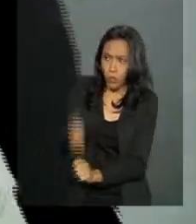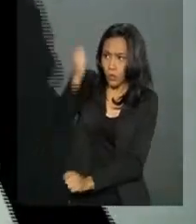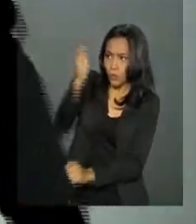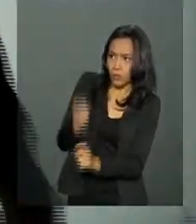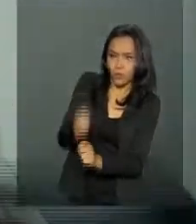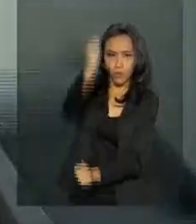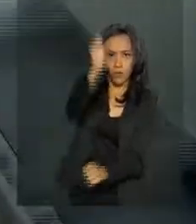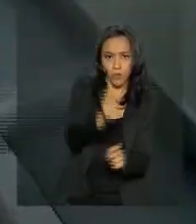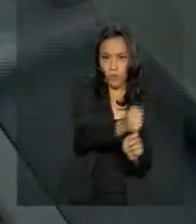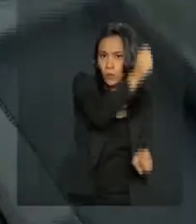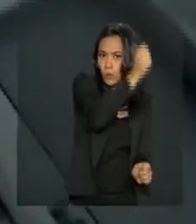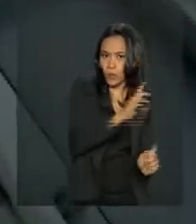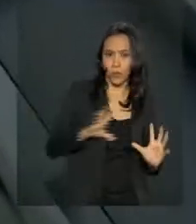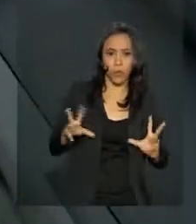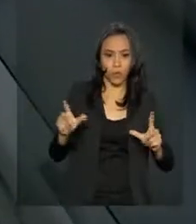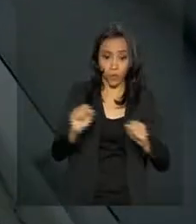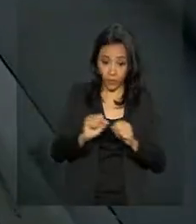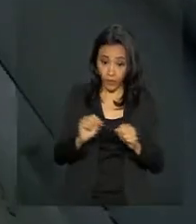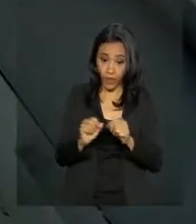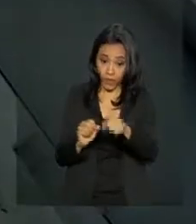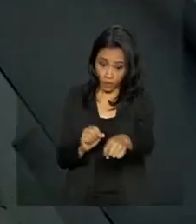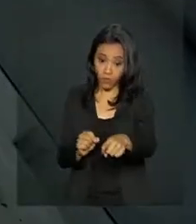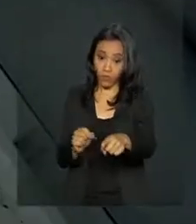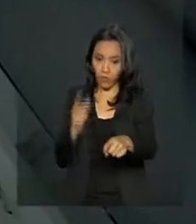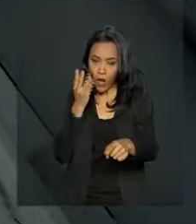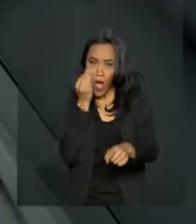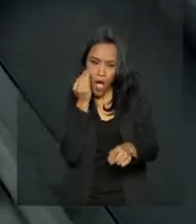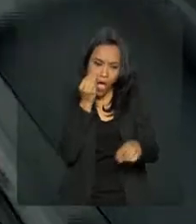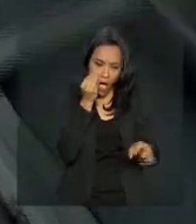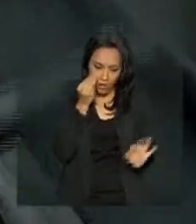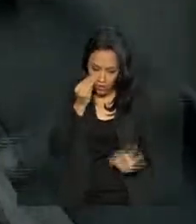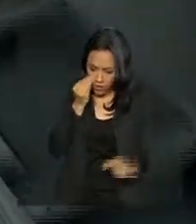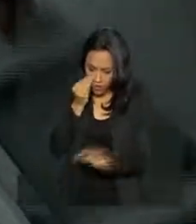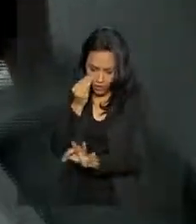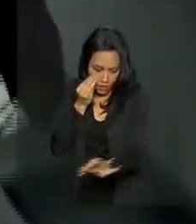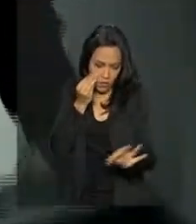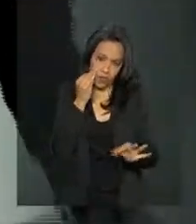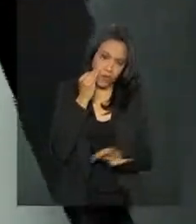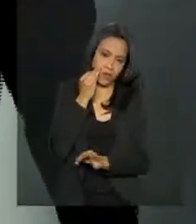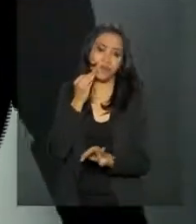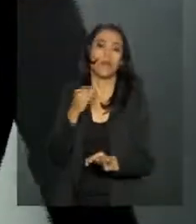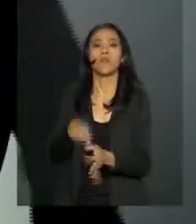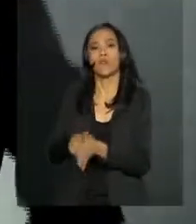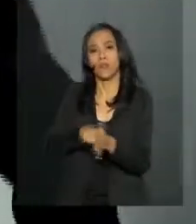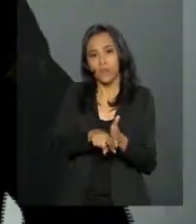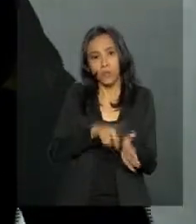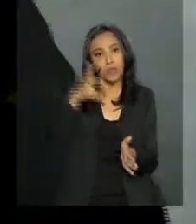containers foram feitas na China, foram checadas lá, todas inspecionadas lá.